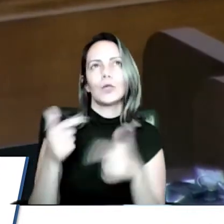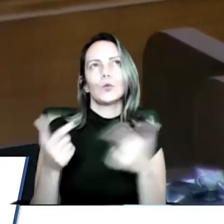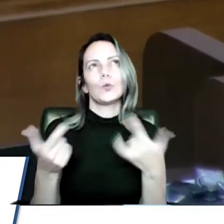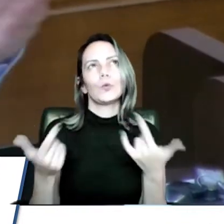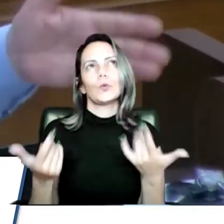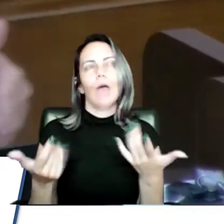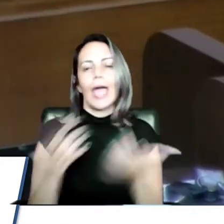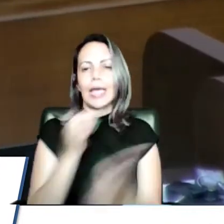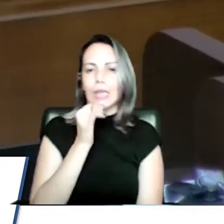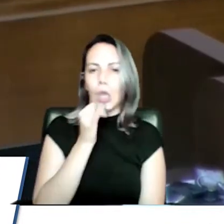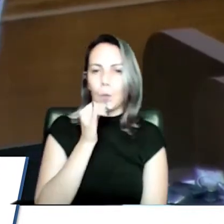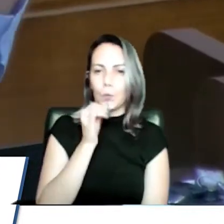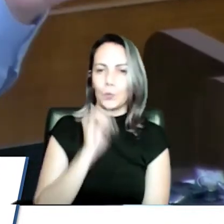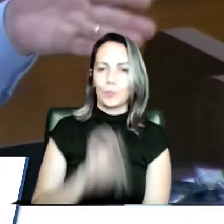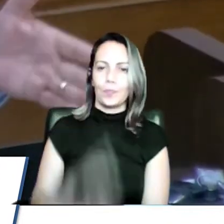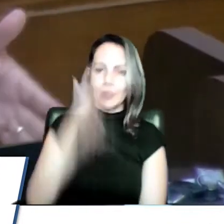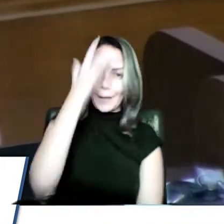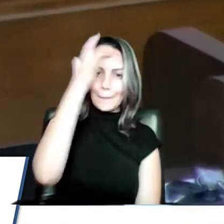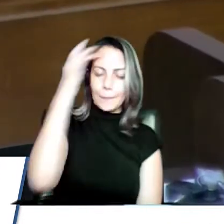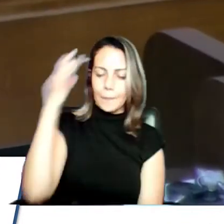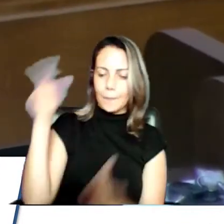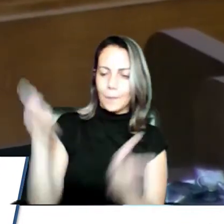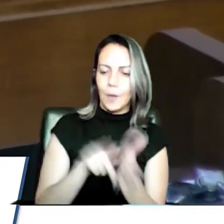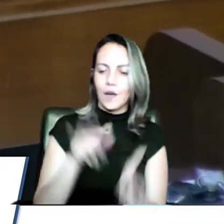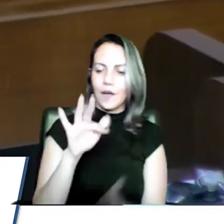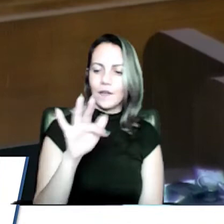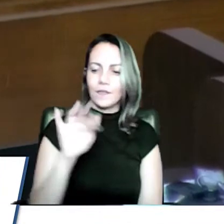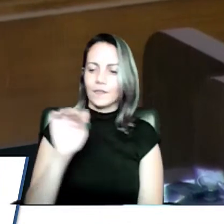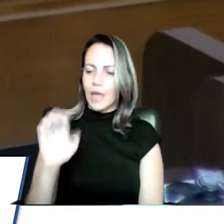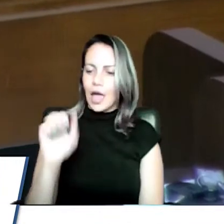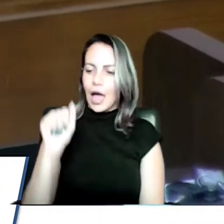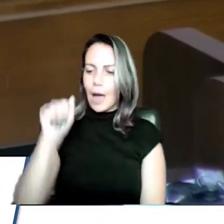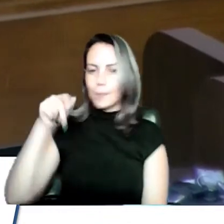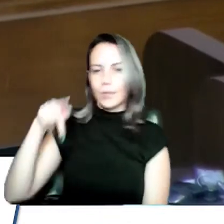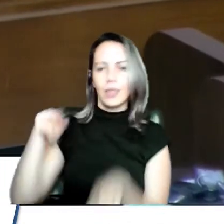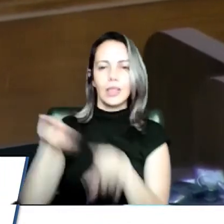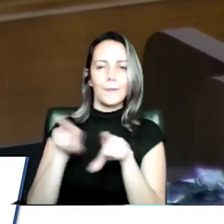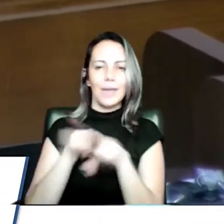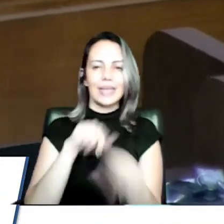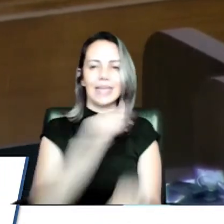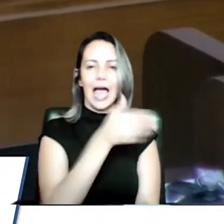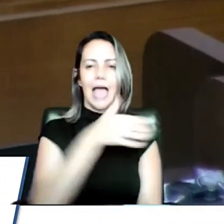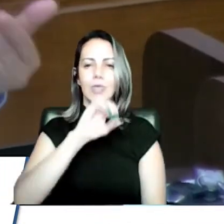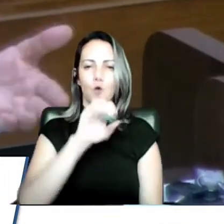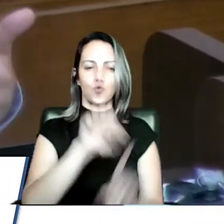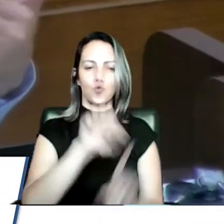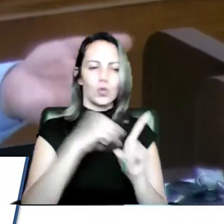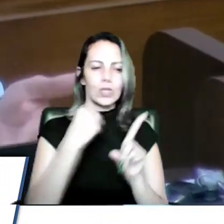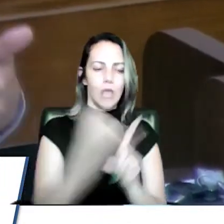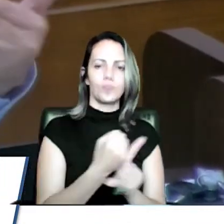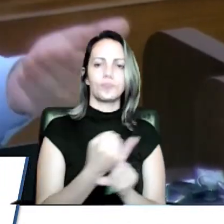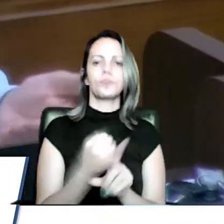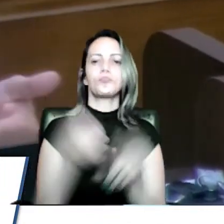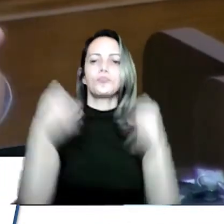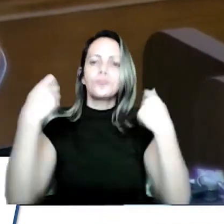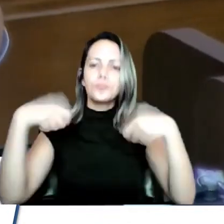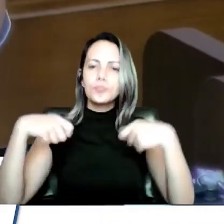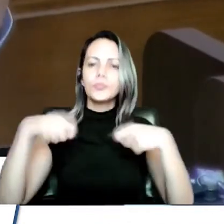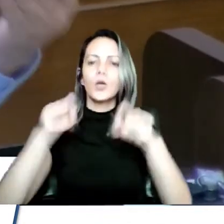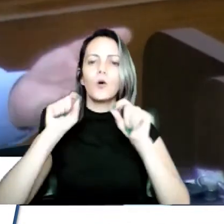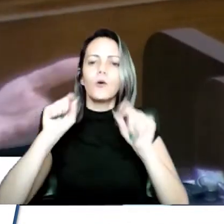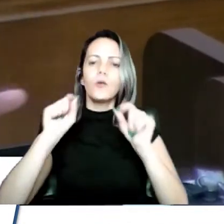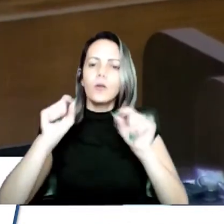da FEAC, pega pessoas da ação social, sei lá, mas vamos fazer um trabalho de ensinar, de ajudar,